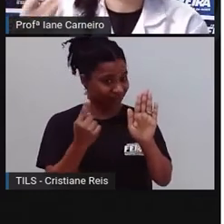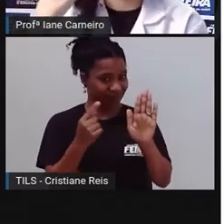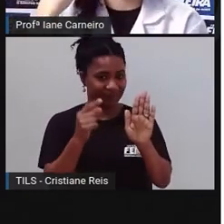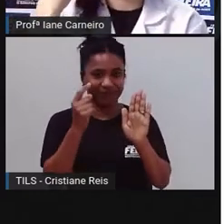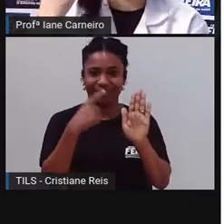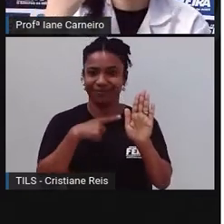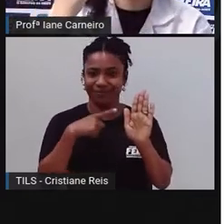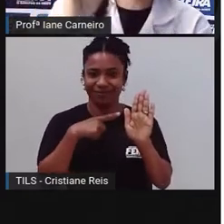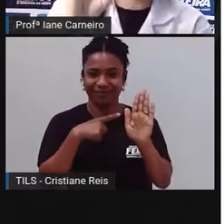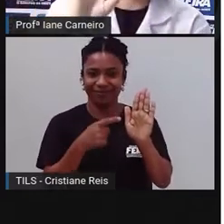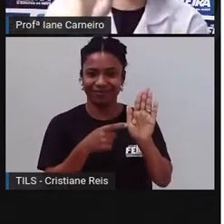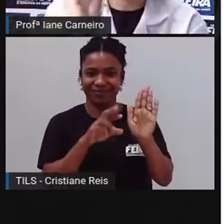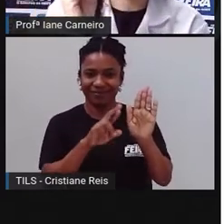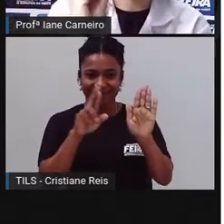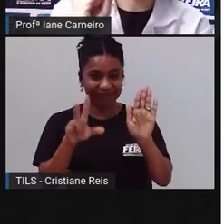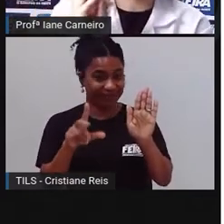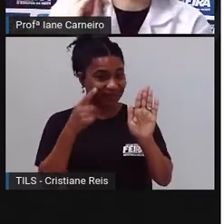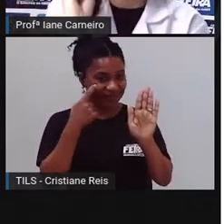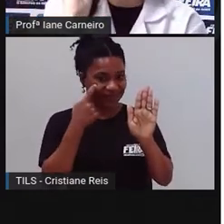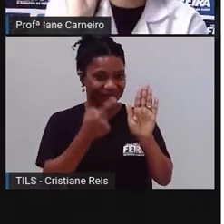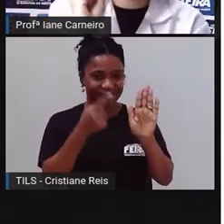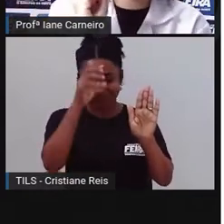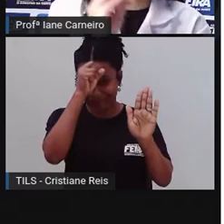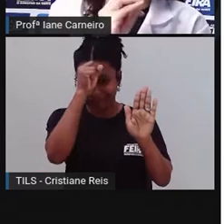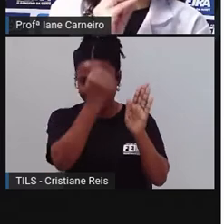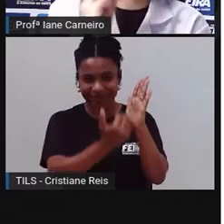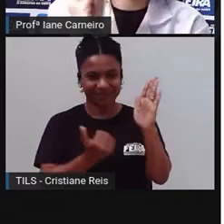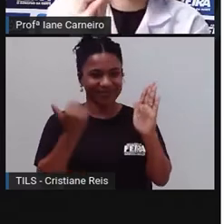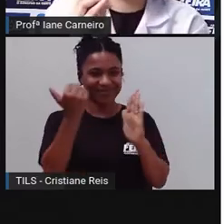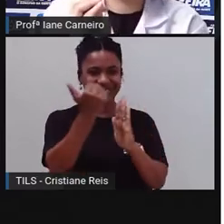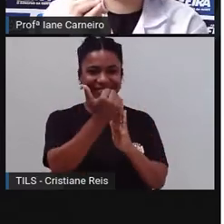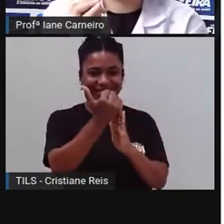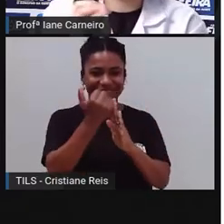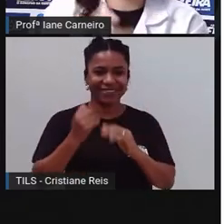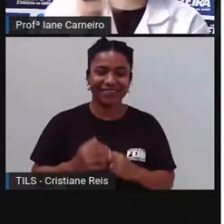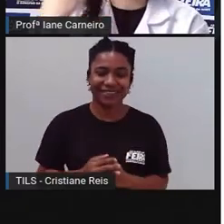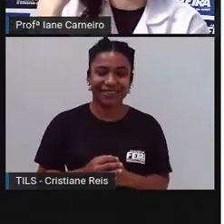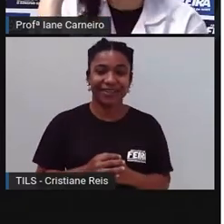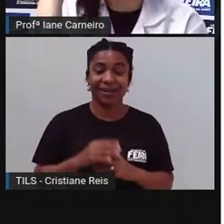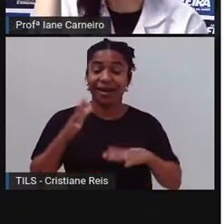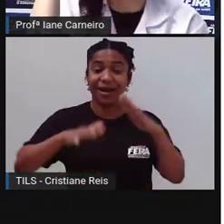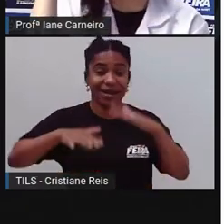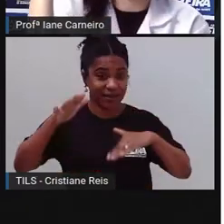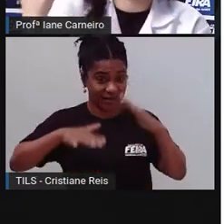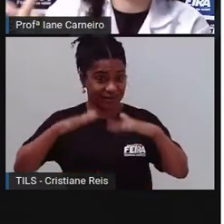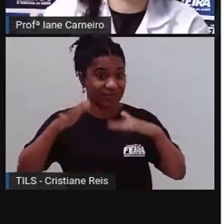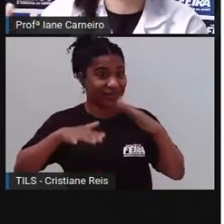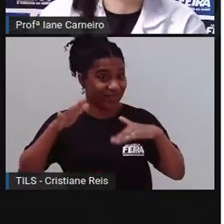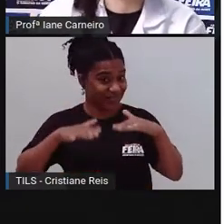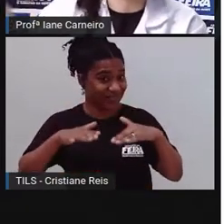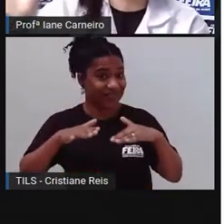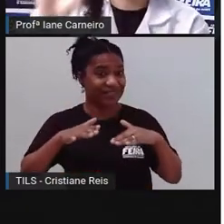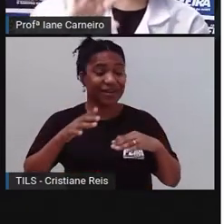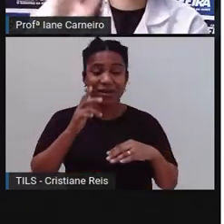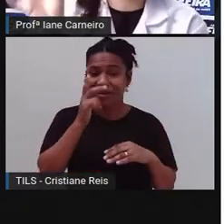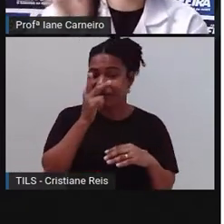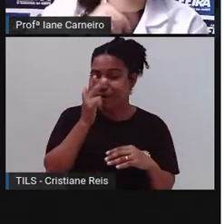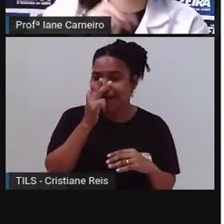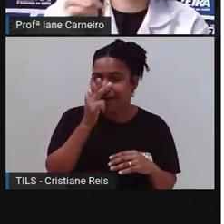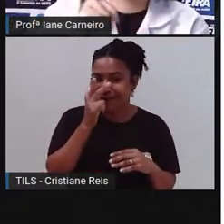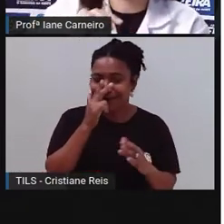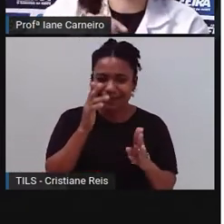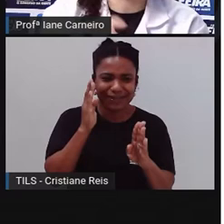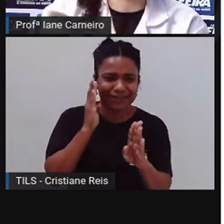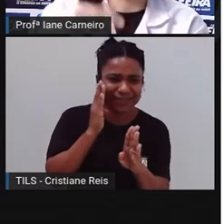tá certo? Então fiquem atentos que às vezes tem algumas pegadinhas na adivinha. A gente acha que já sabe a resposta, mas o